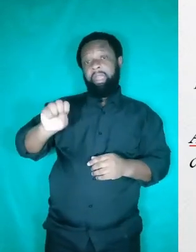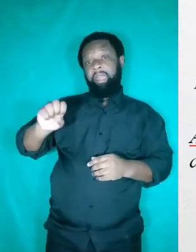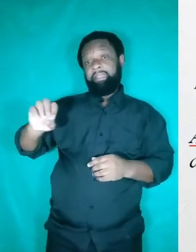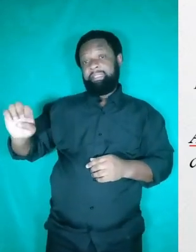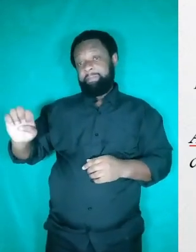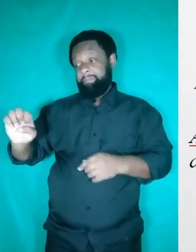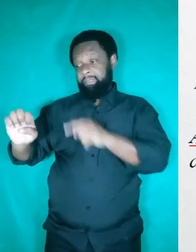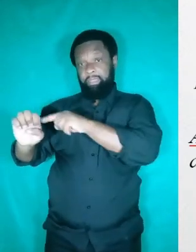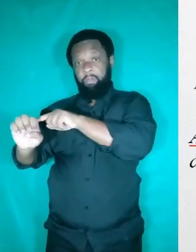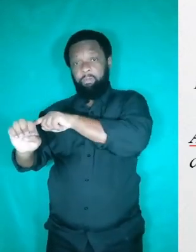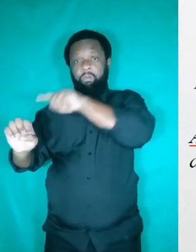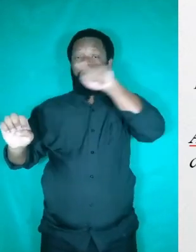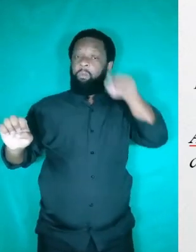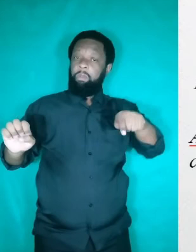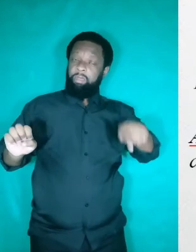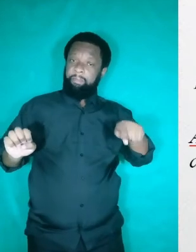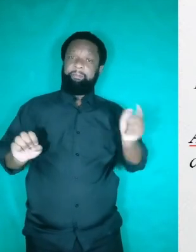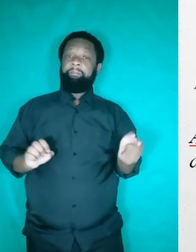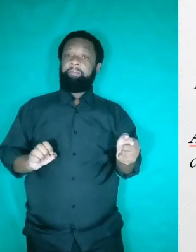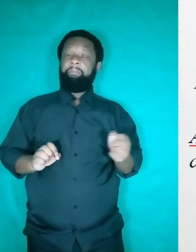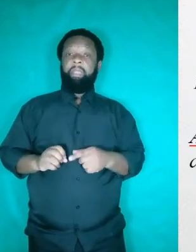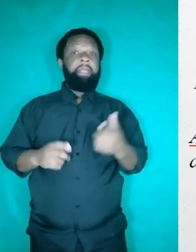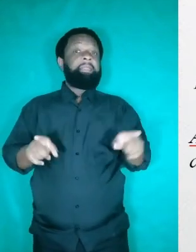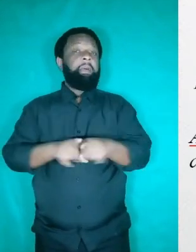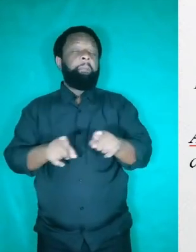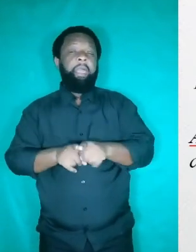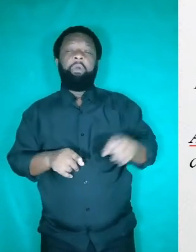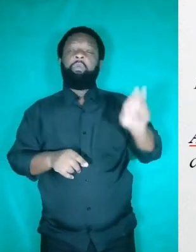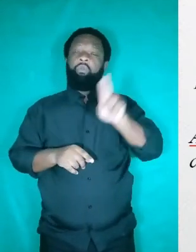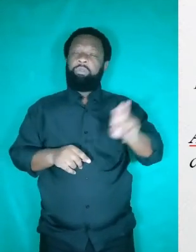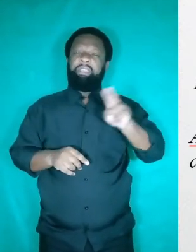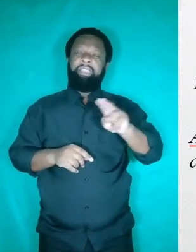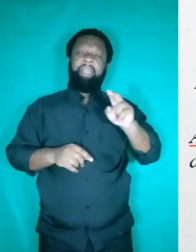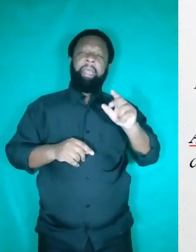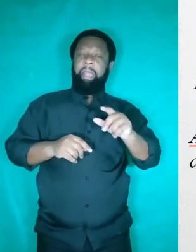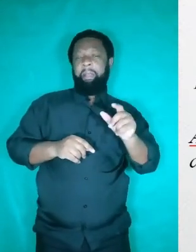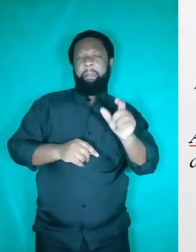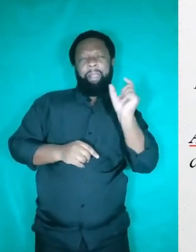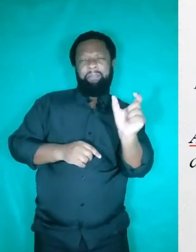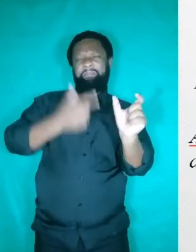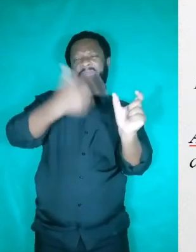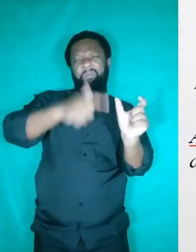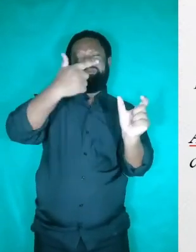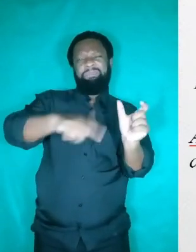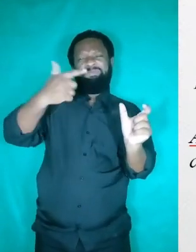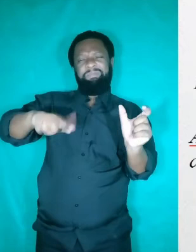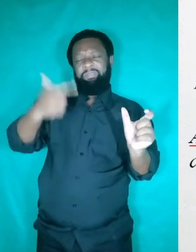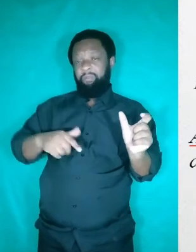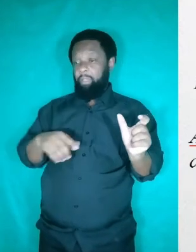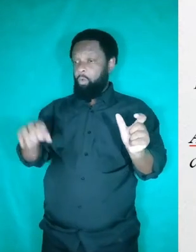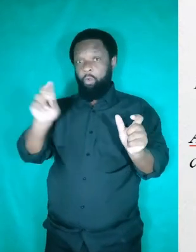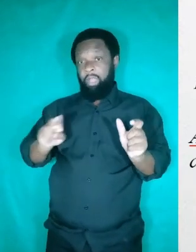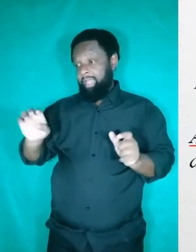Eu já disse qual é. O mesmo vale para aquelas expressões que são muito usadas nas redações. Desse modo, nesse contexto,